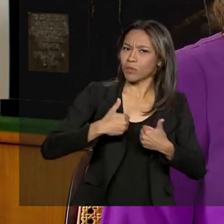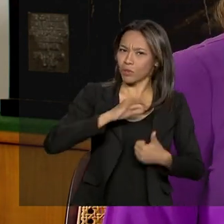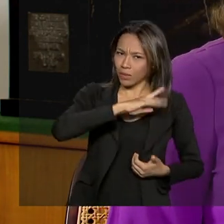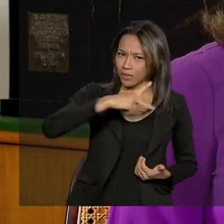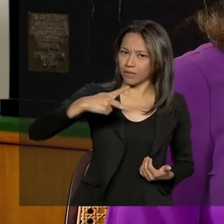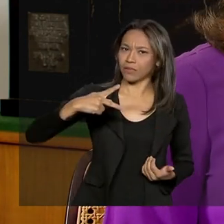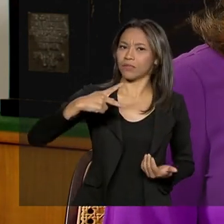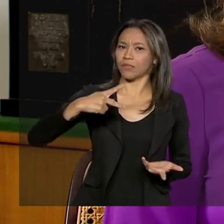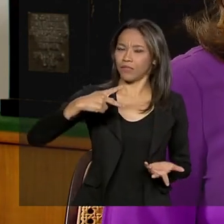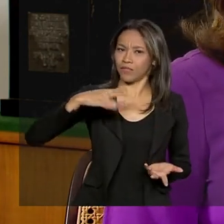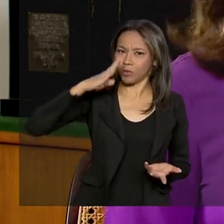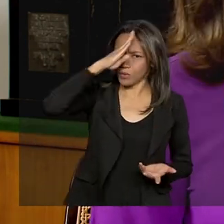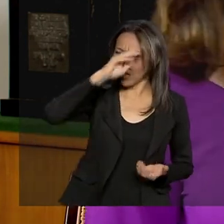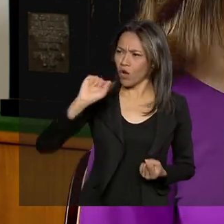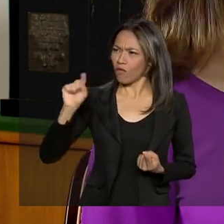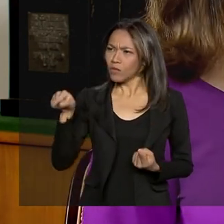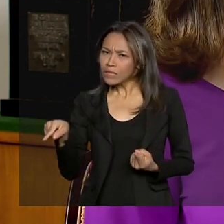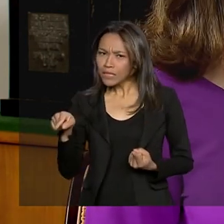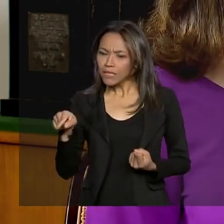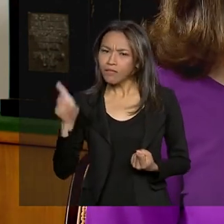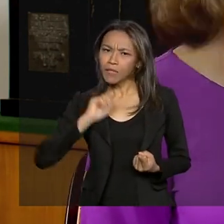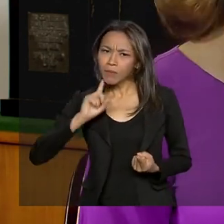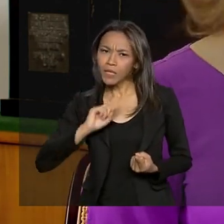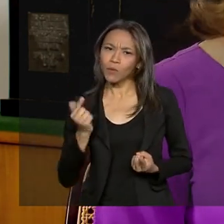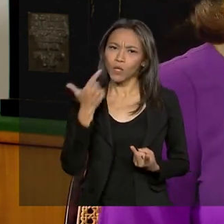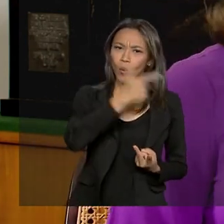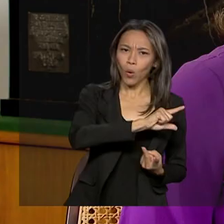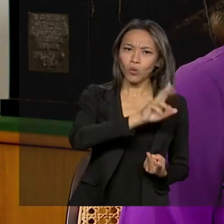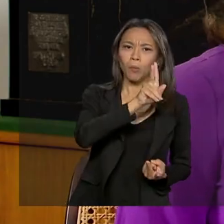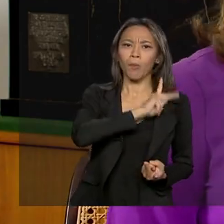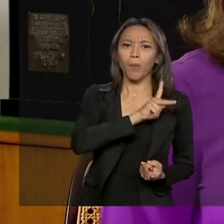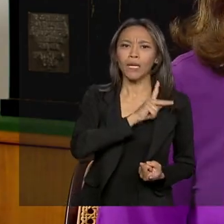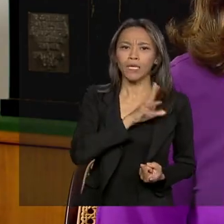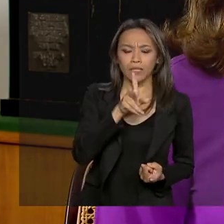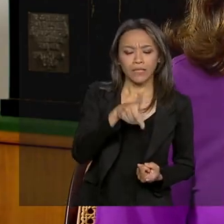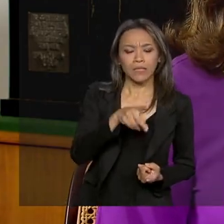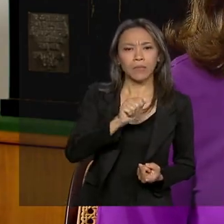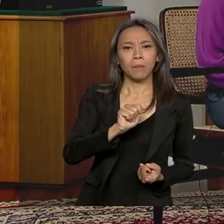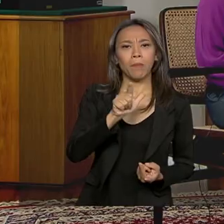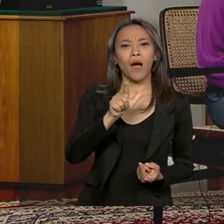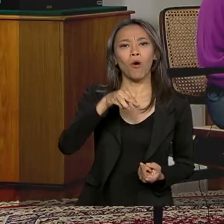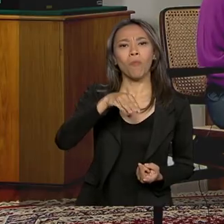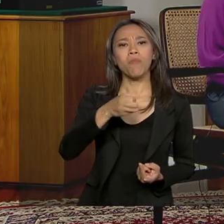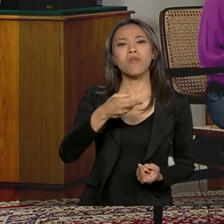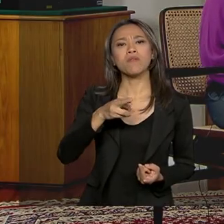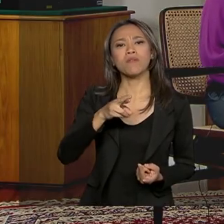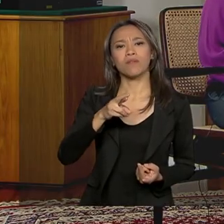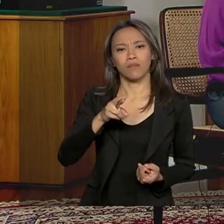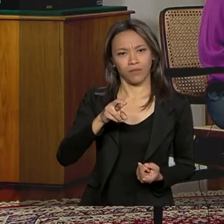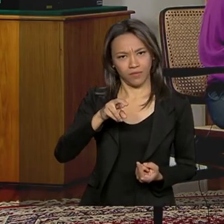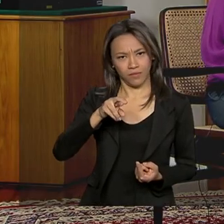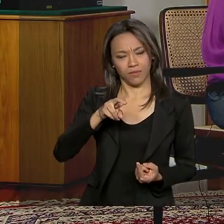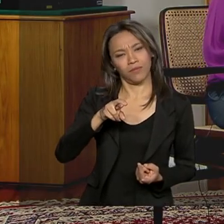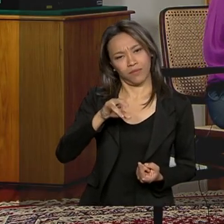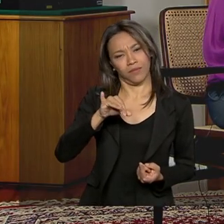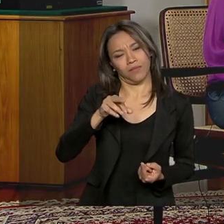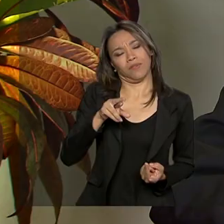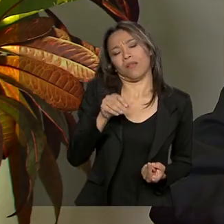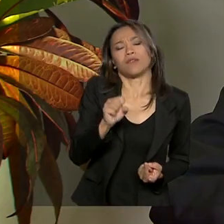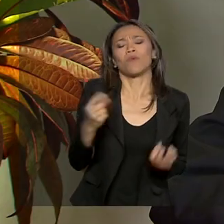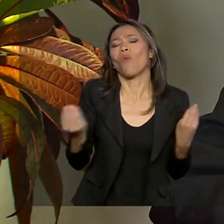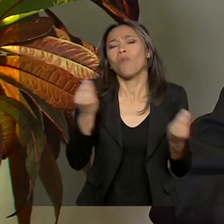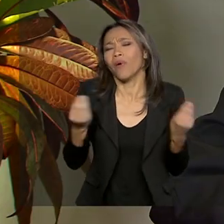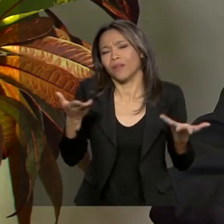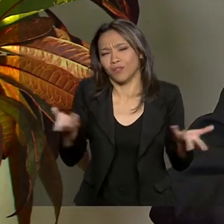Então, um flamenguista com outro palmeirense. Então, no trabalho, vocês estão juntos. No campo, como é essa rivalidade? Olha,